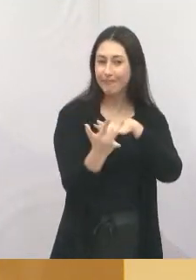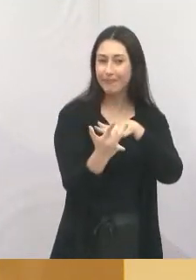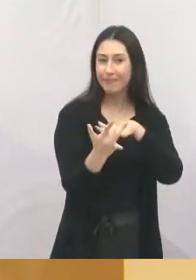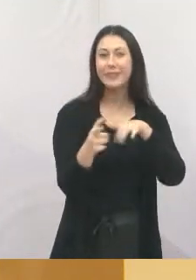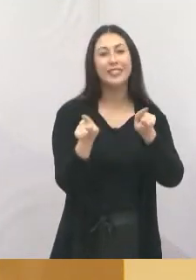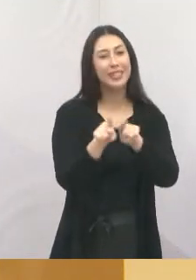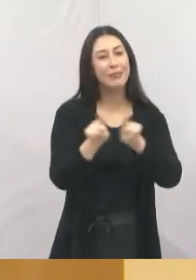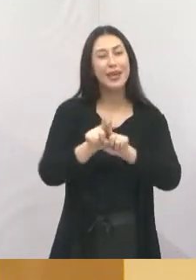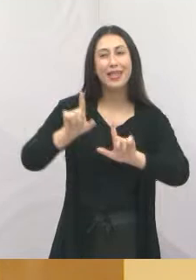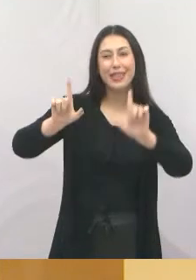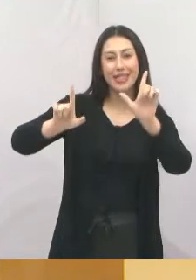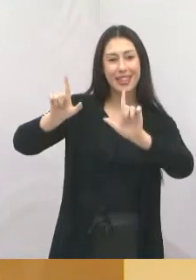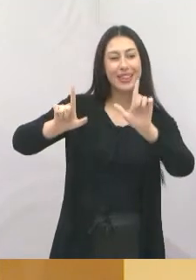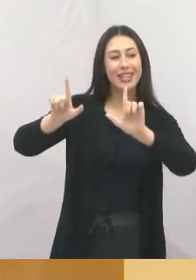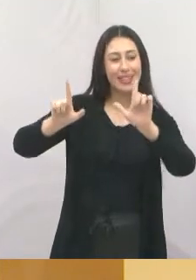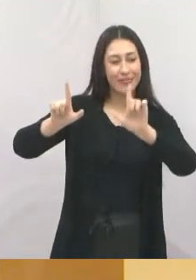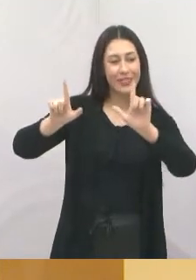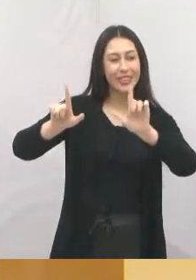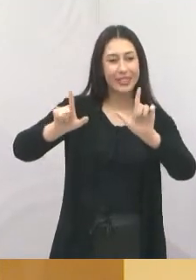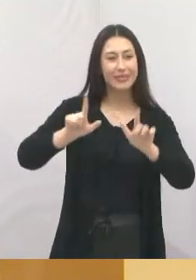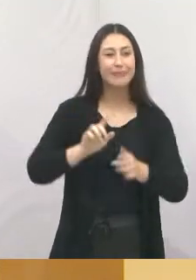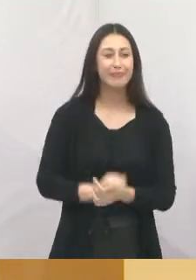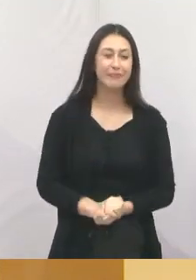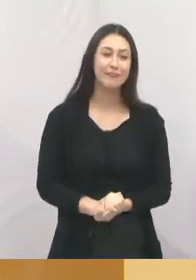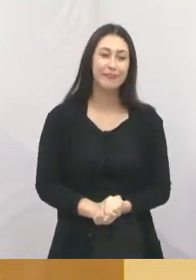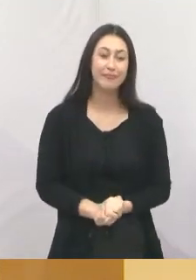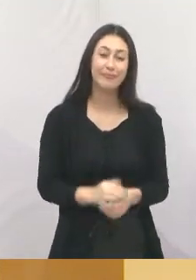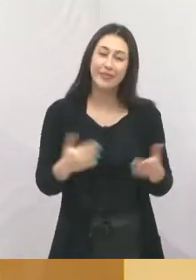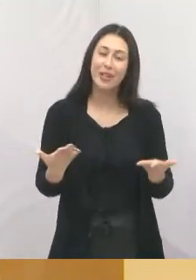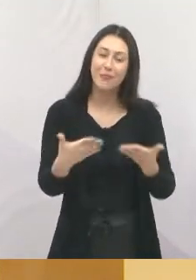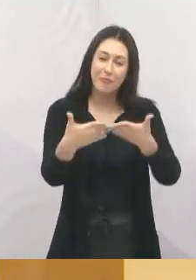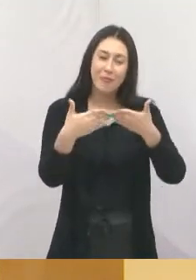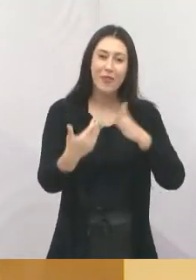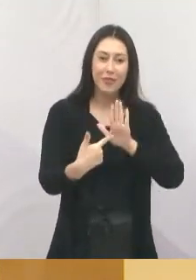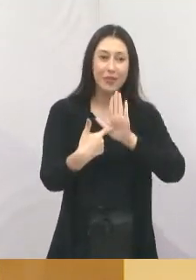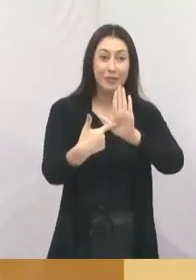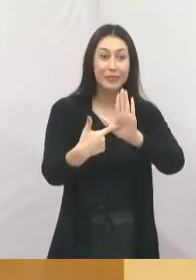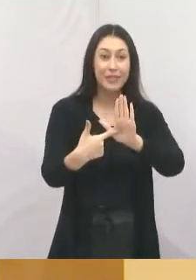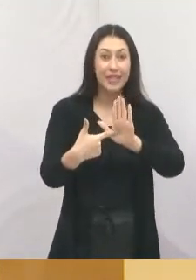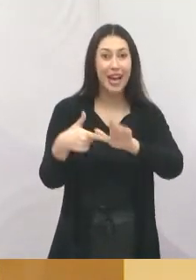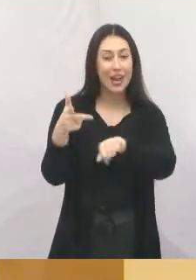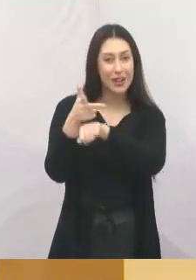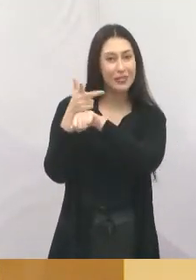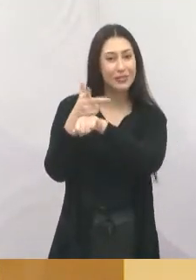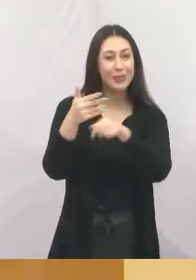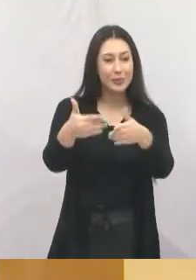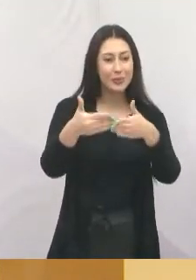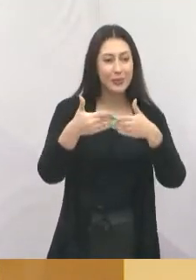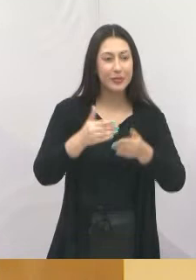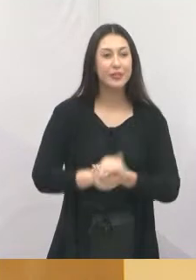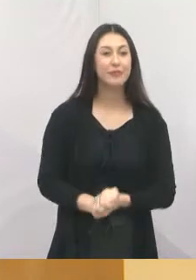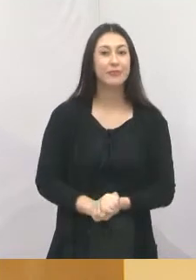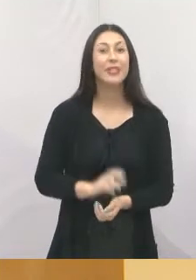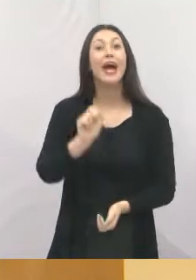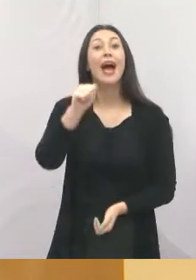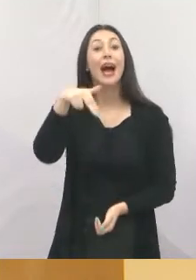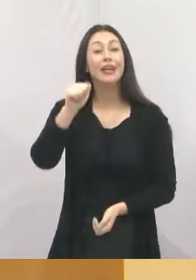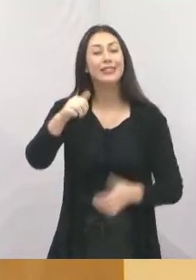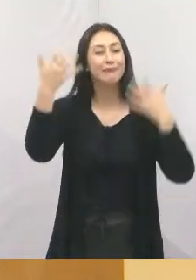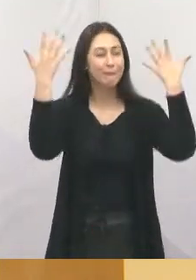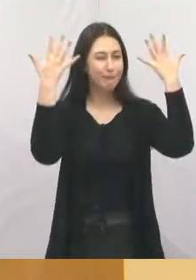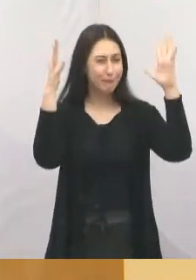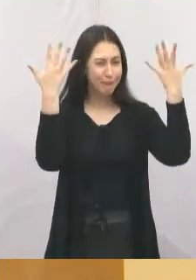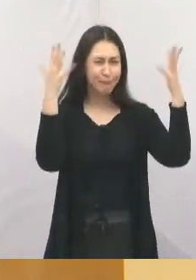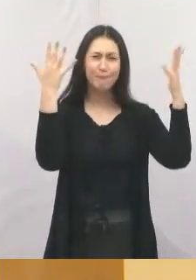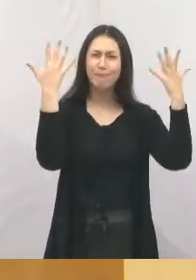sociais, mas nos telejornais. Então, por favor, coloque o vídeo da Ana, por gentileza. Ana, parabéns, meu amor,